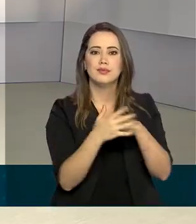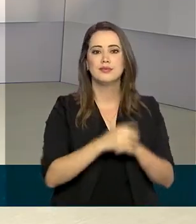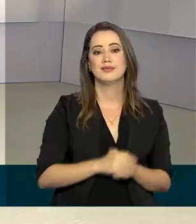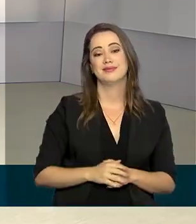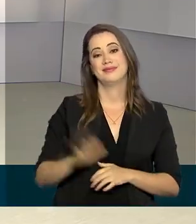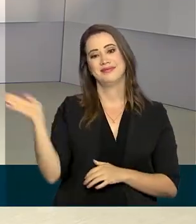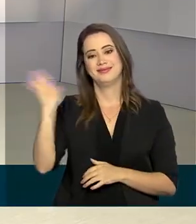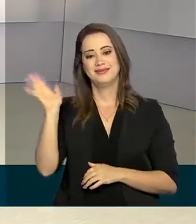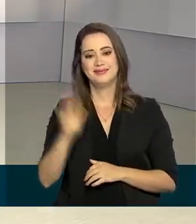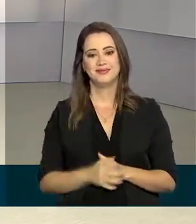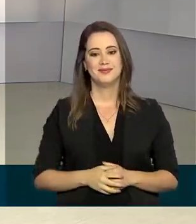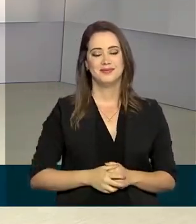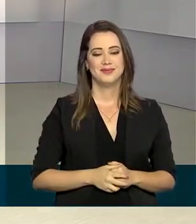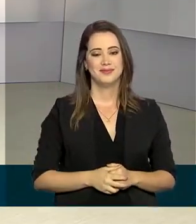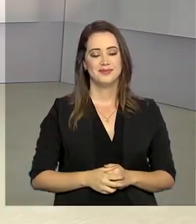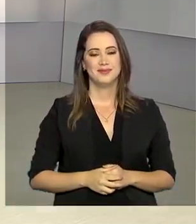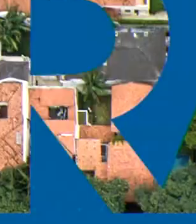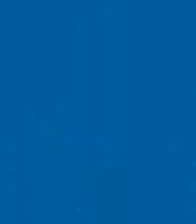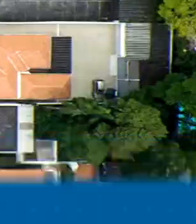sociais. Até a próxima edição.